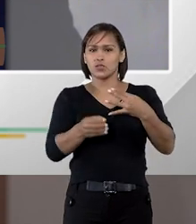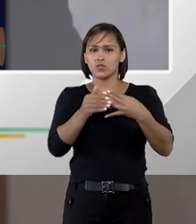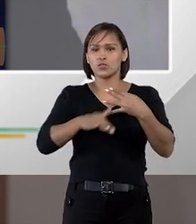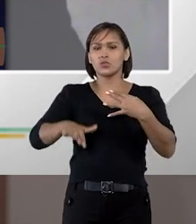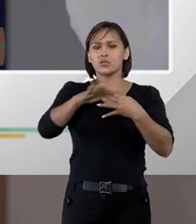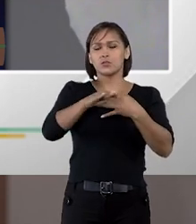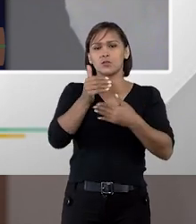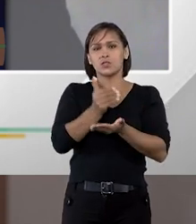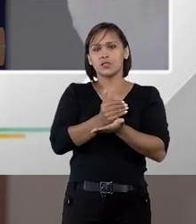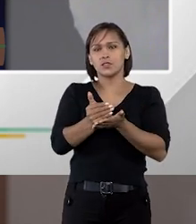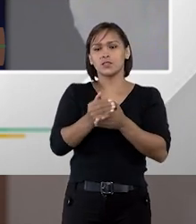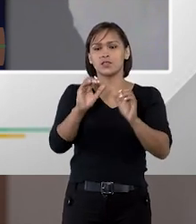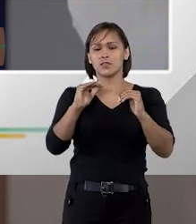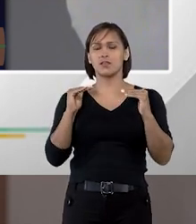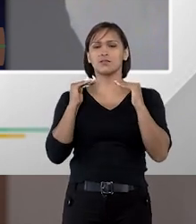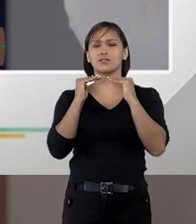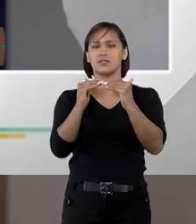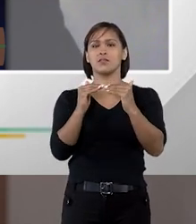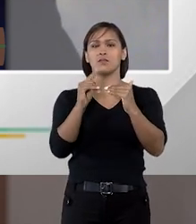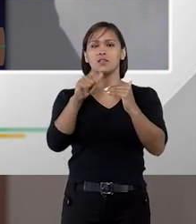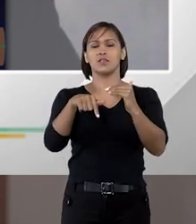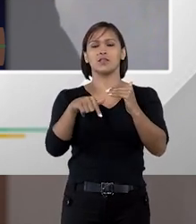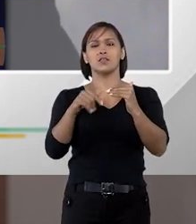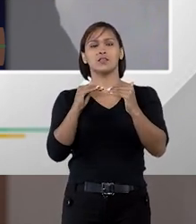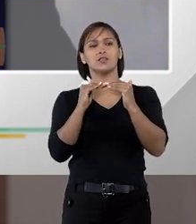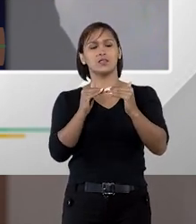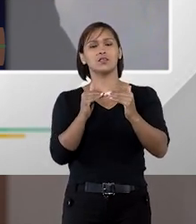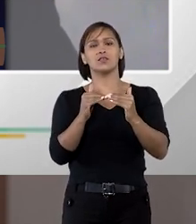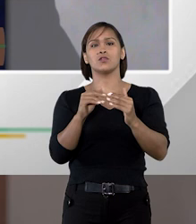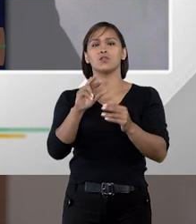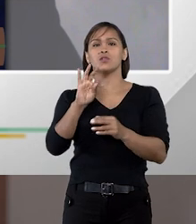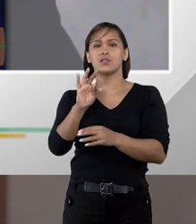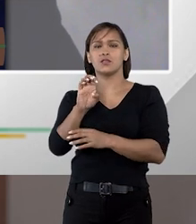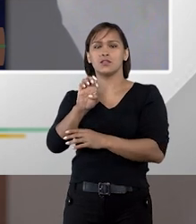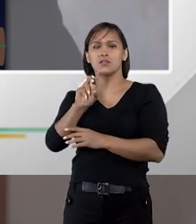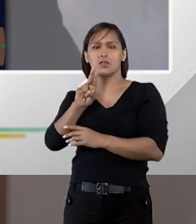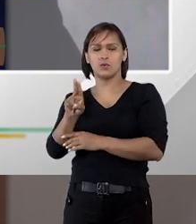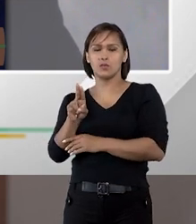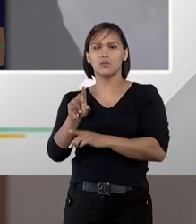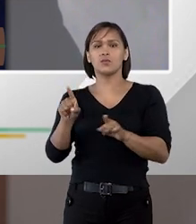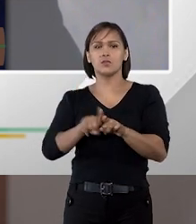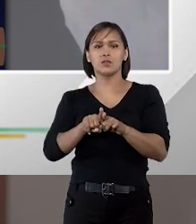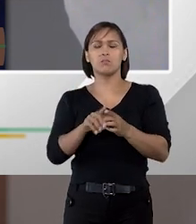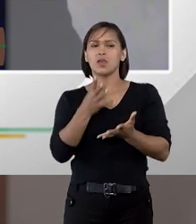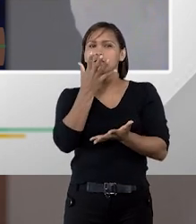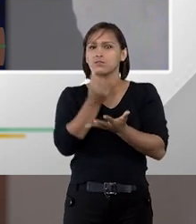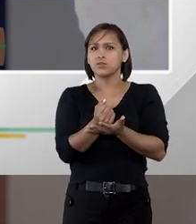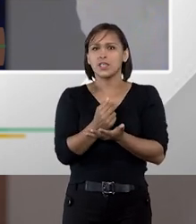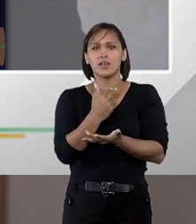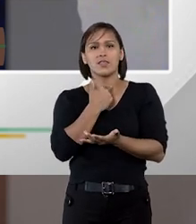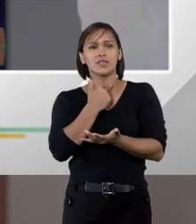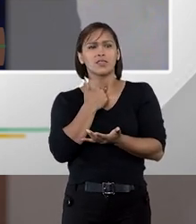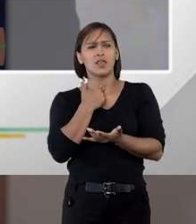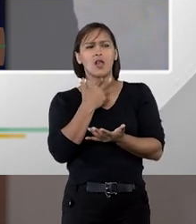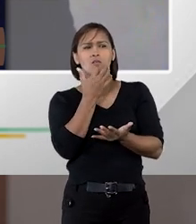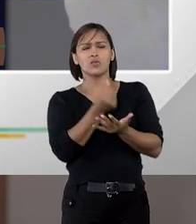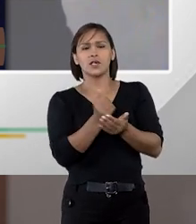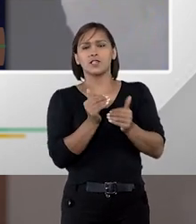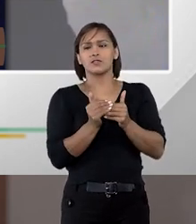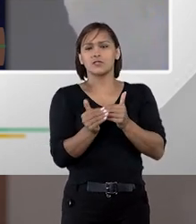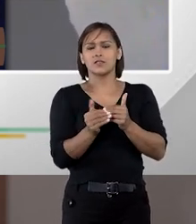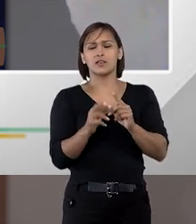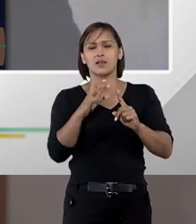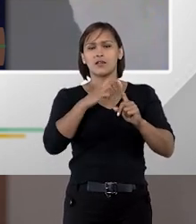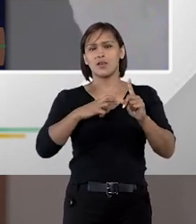jurisprudência inicialmente estabelecida no âmbito do Tribunal de Contas da União que não admitia naquele momento